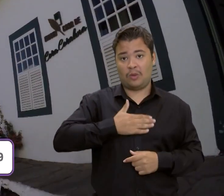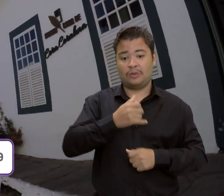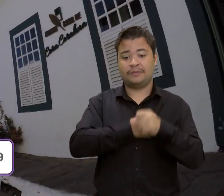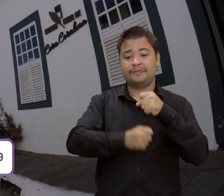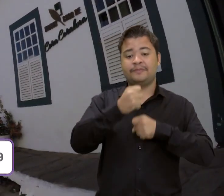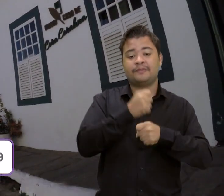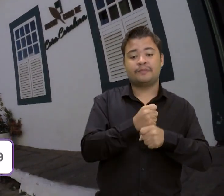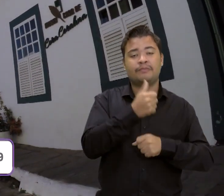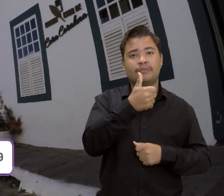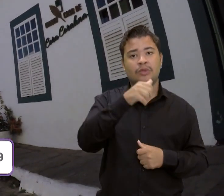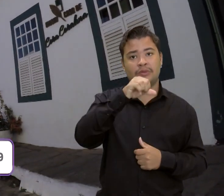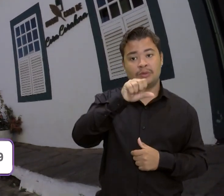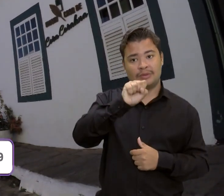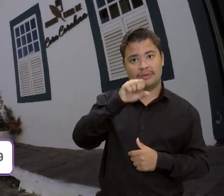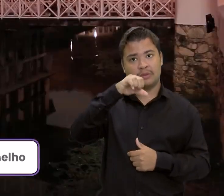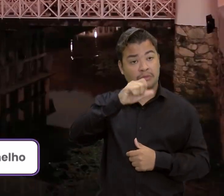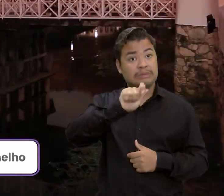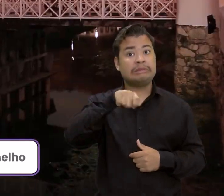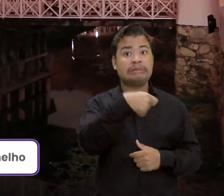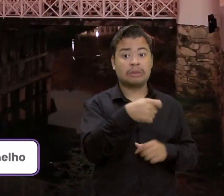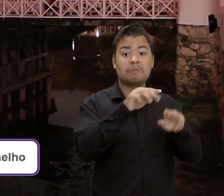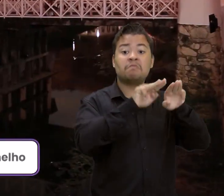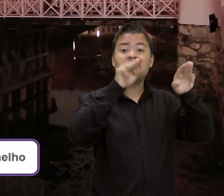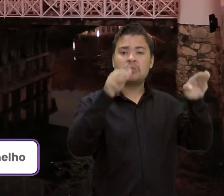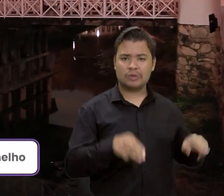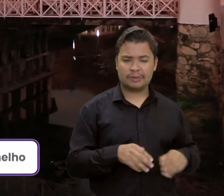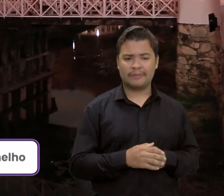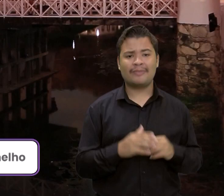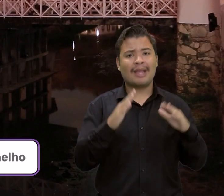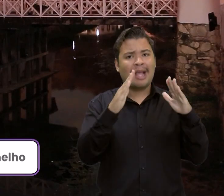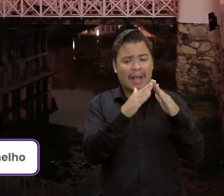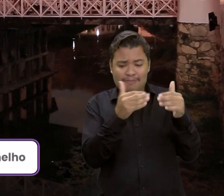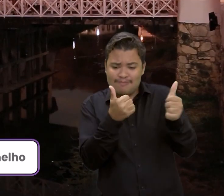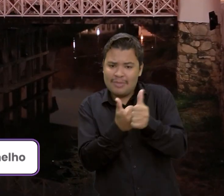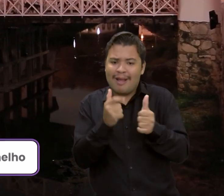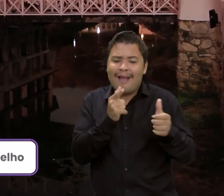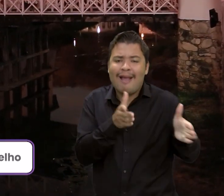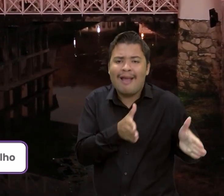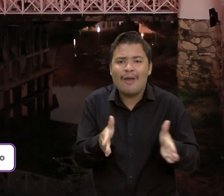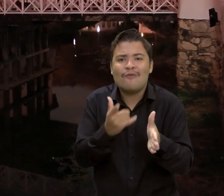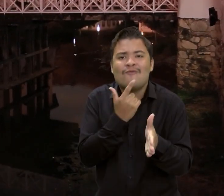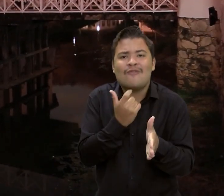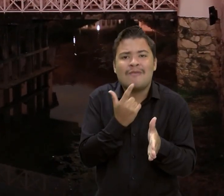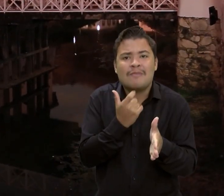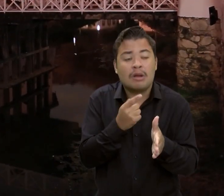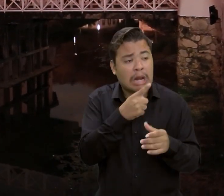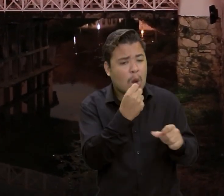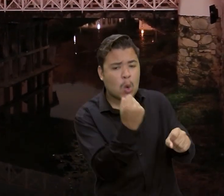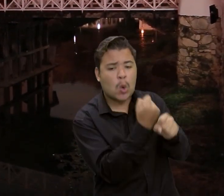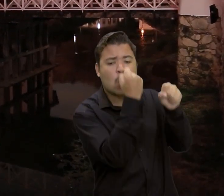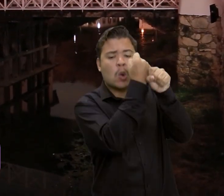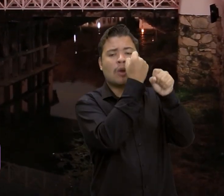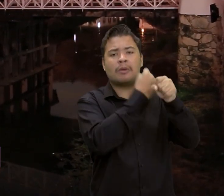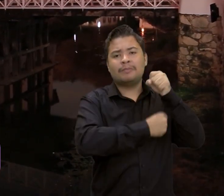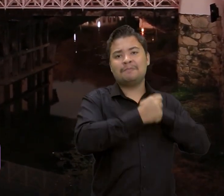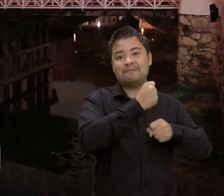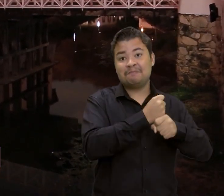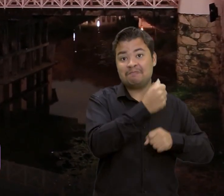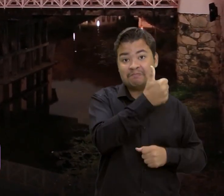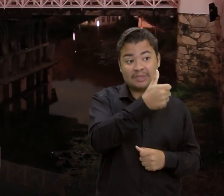1989. A casa fica às margens do Rio Vermelho e foi construída em